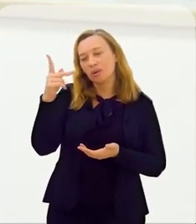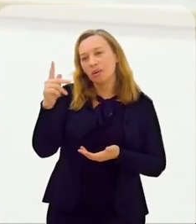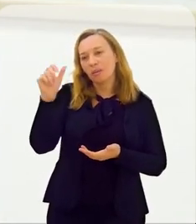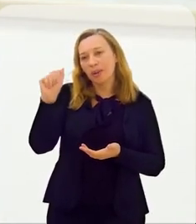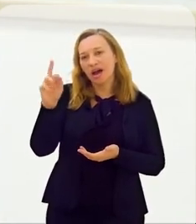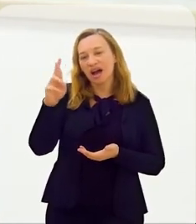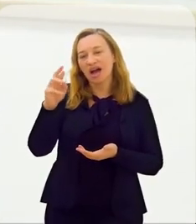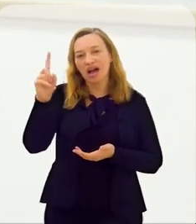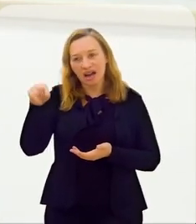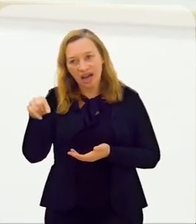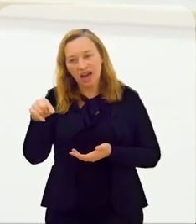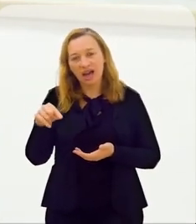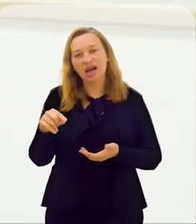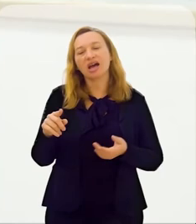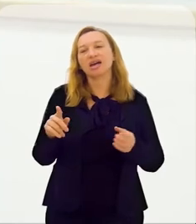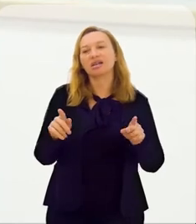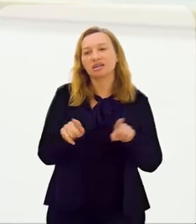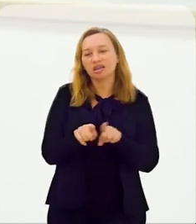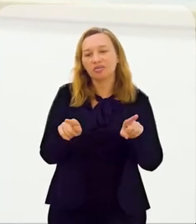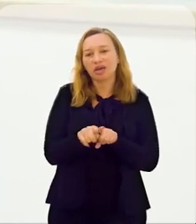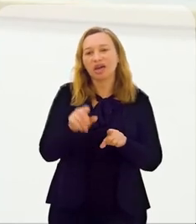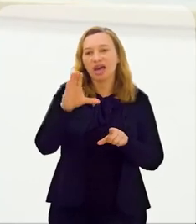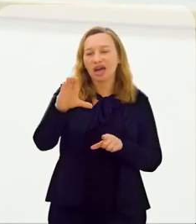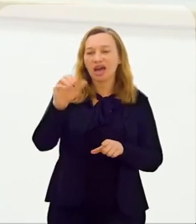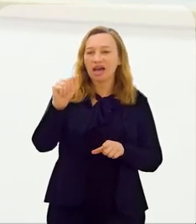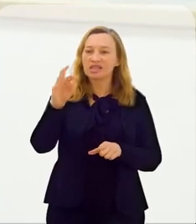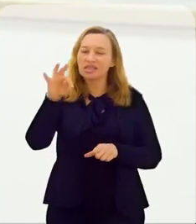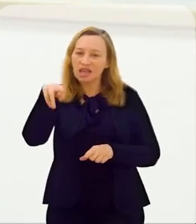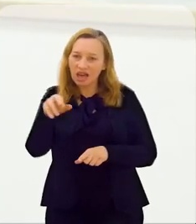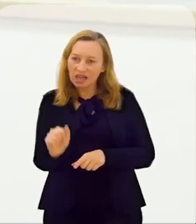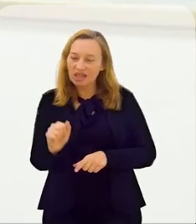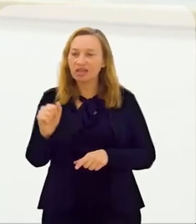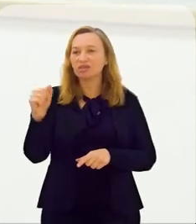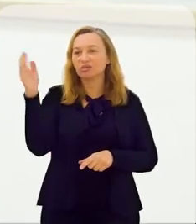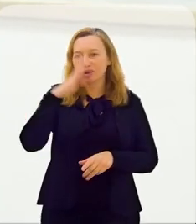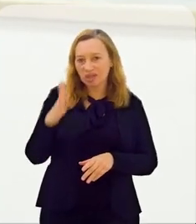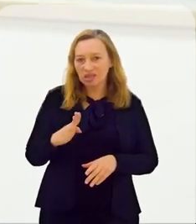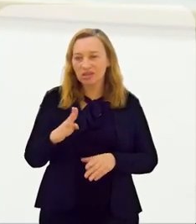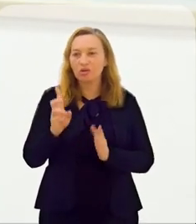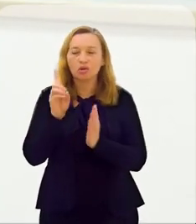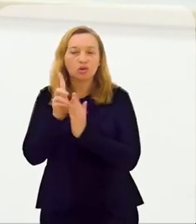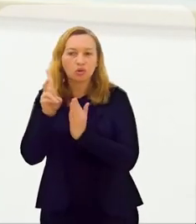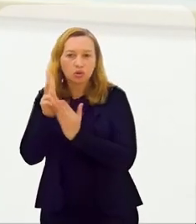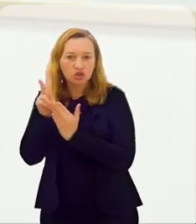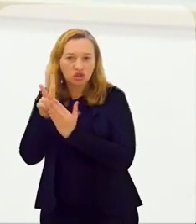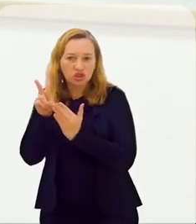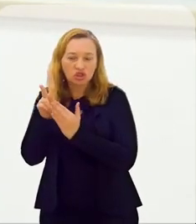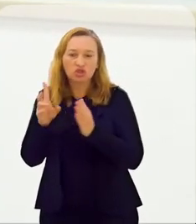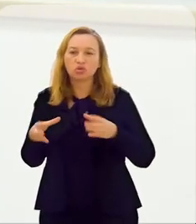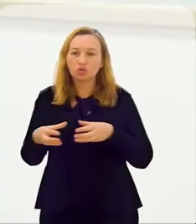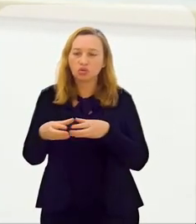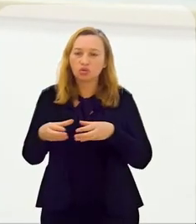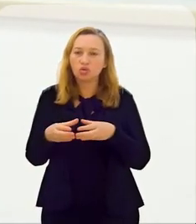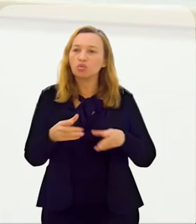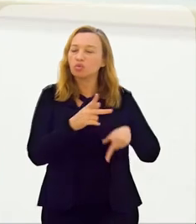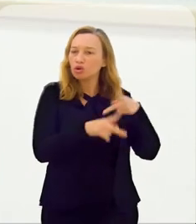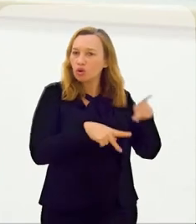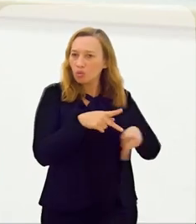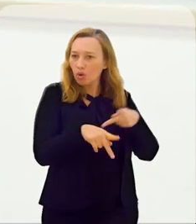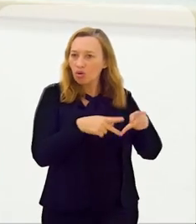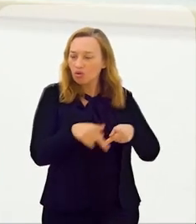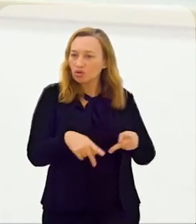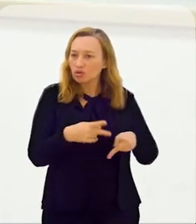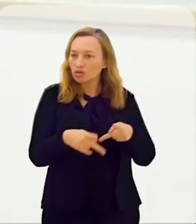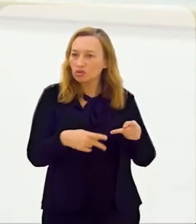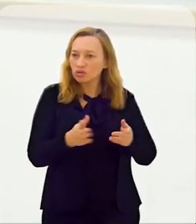tradicionalmente, chamamos de castanha do Pará, mas o nome de mercado é castanha do Brasil, e com as comunidades indígenas e com os